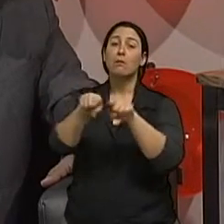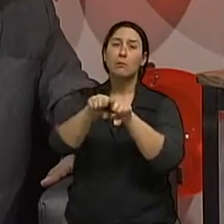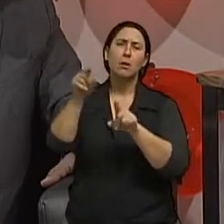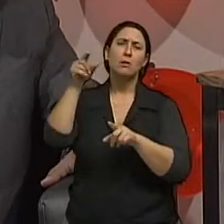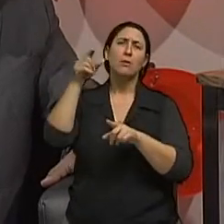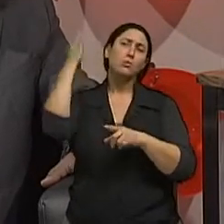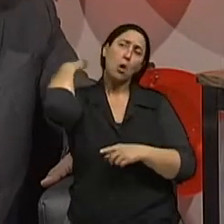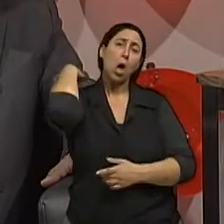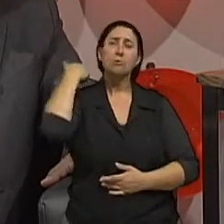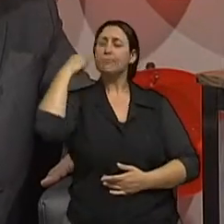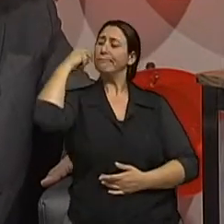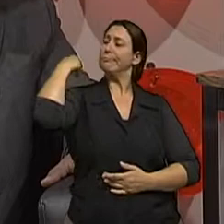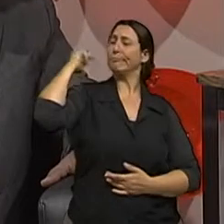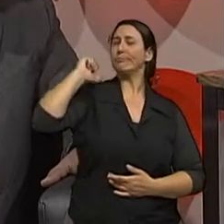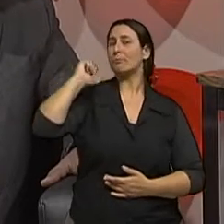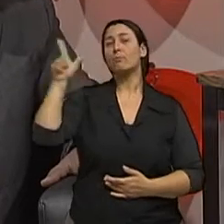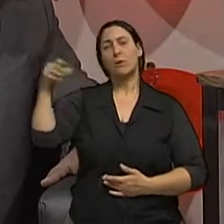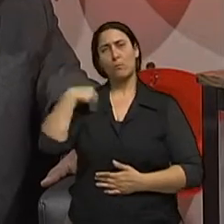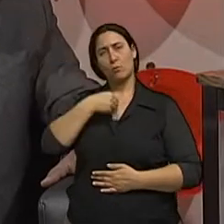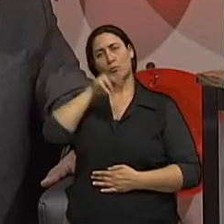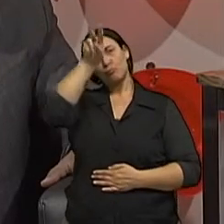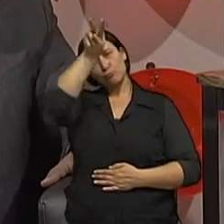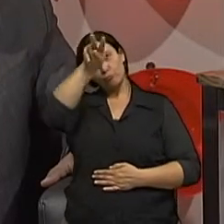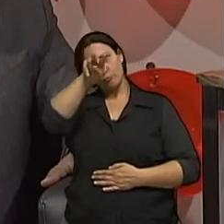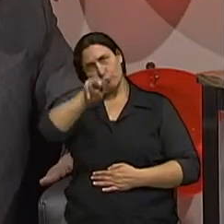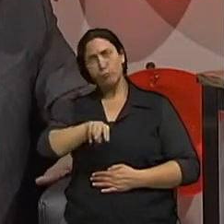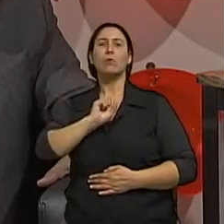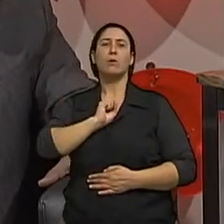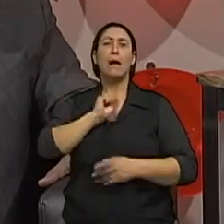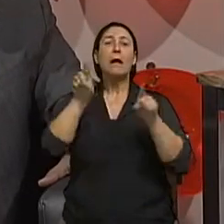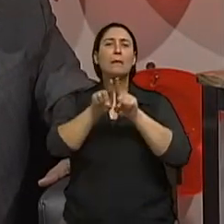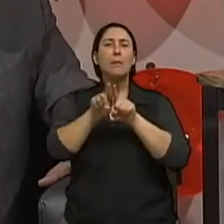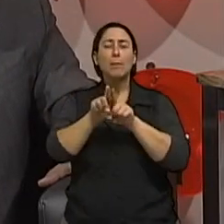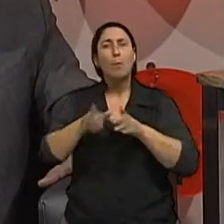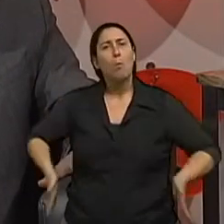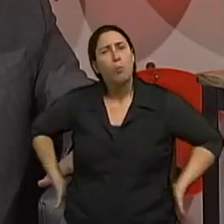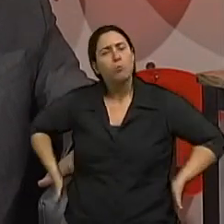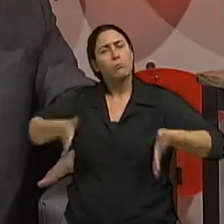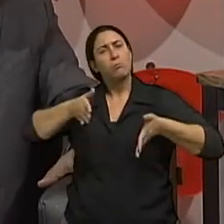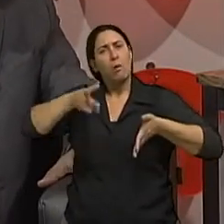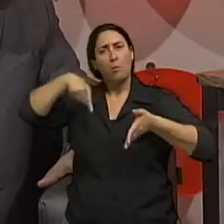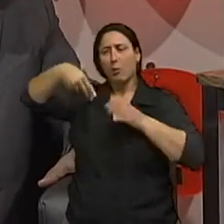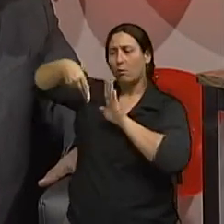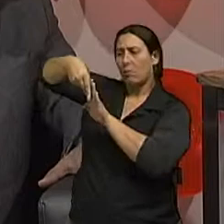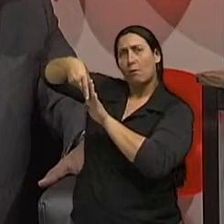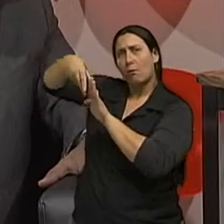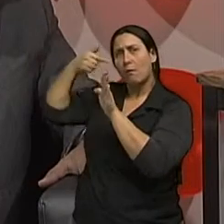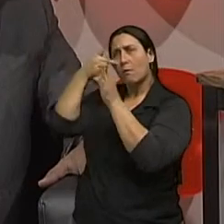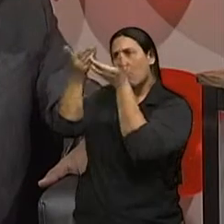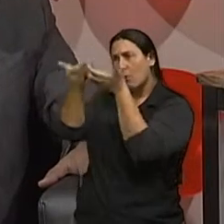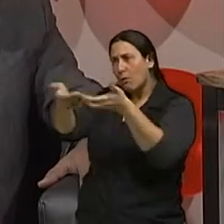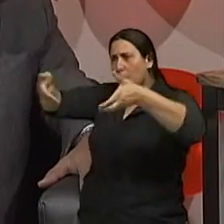de pernas posterior que não se avalia mas assim sempre que se tiver um sinal mudando de